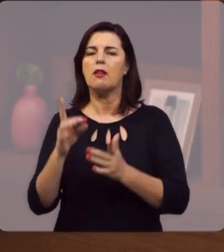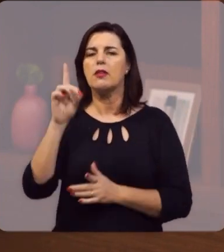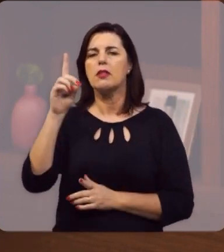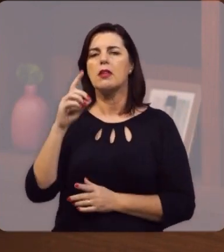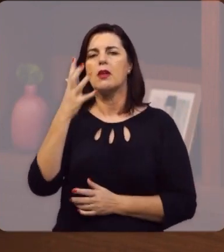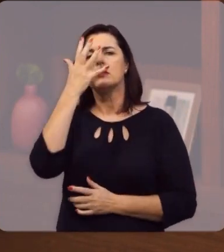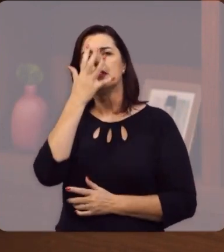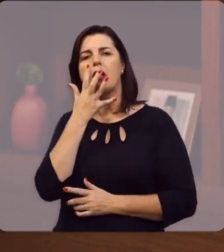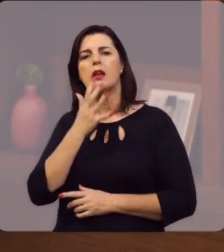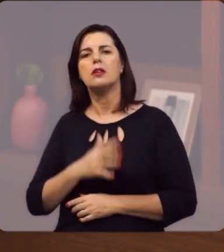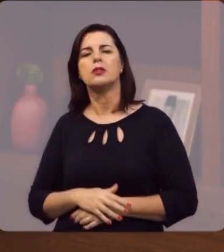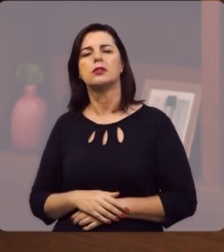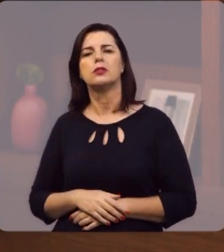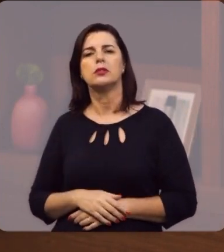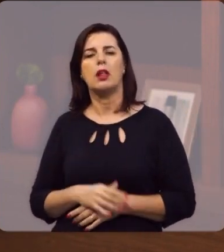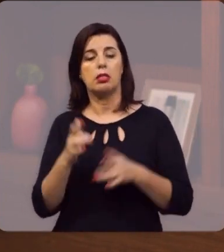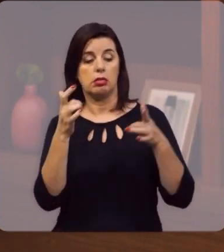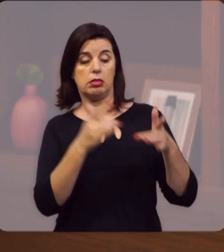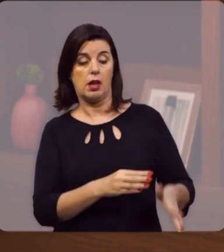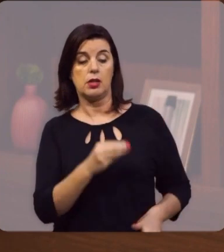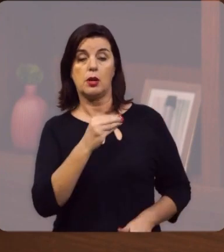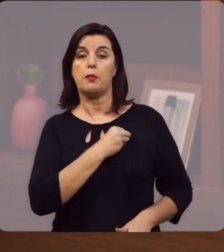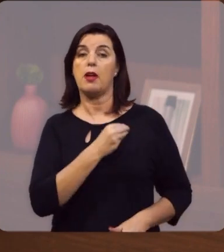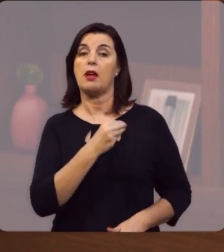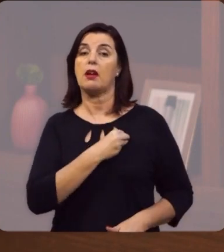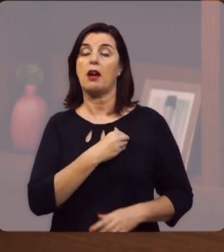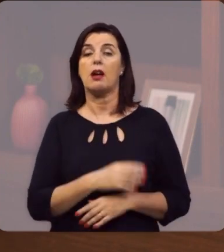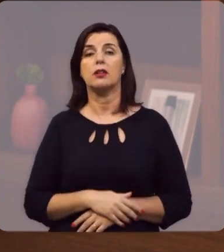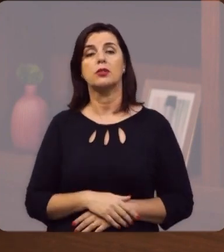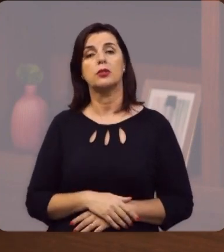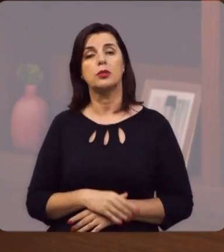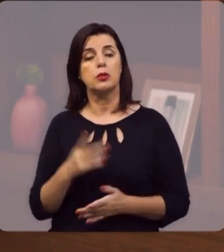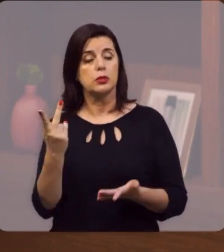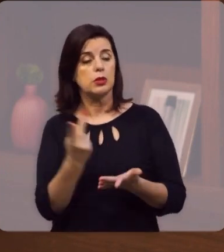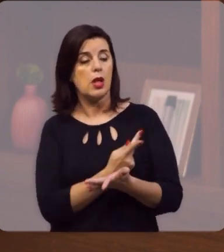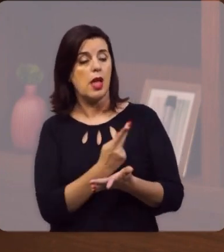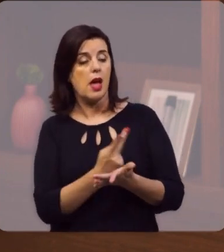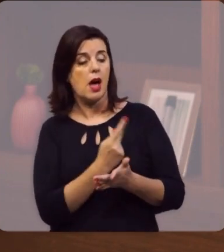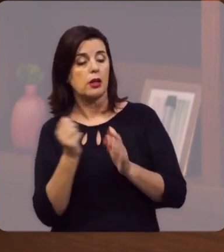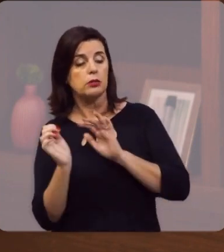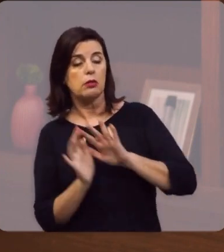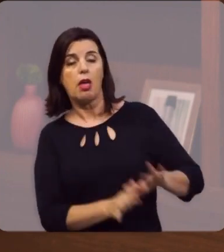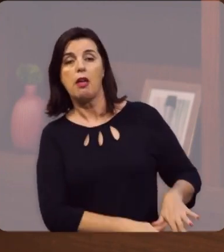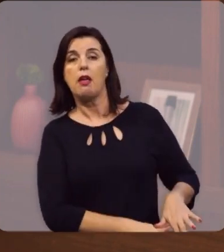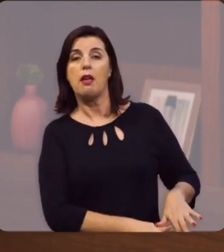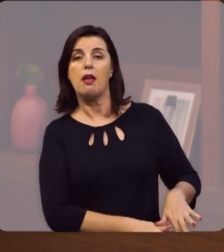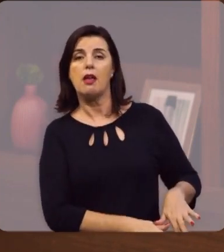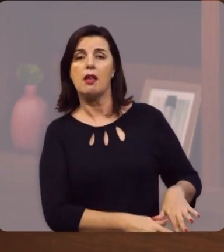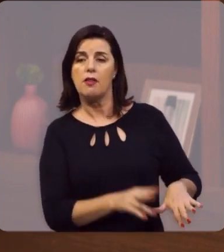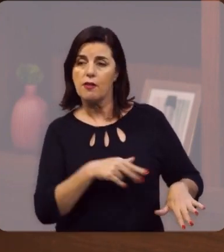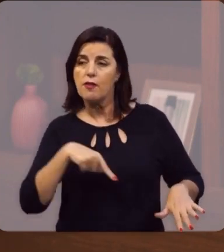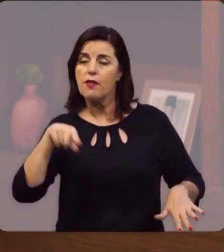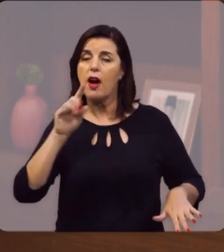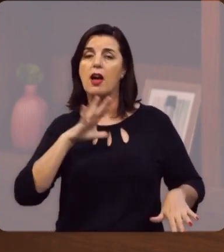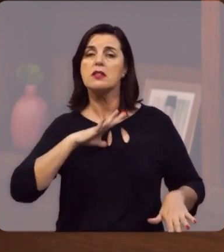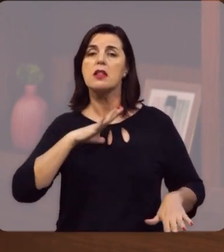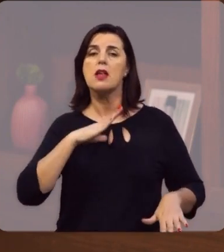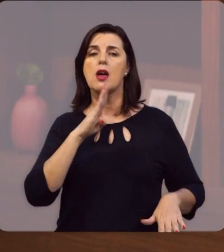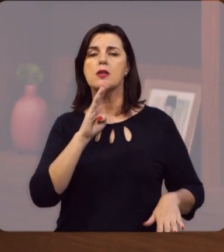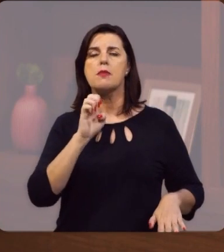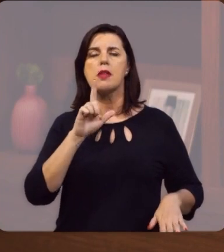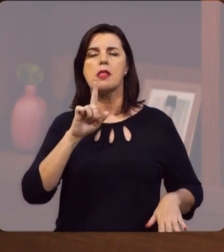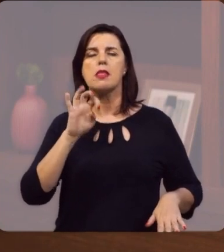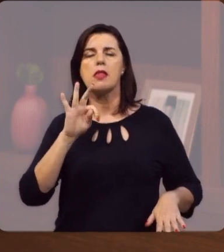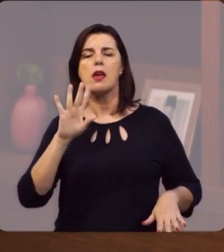leve em Deus a sério, largue o pecado, abandone o erro, suba para Betel, diz a Bíblia que